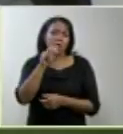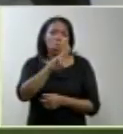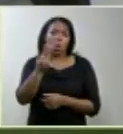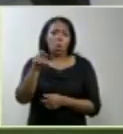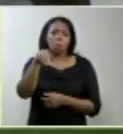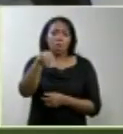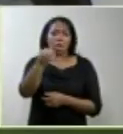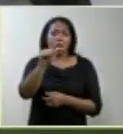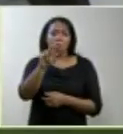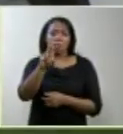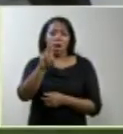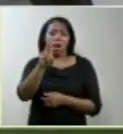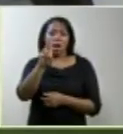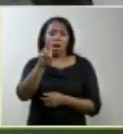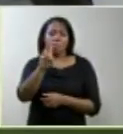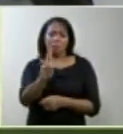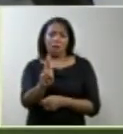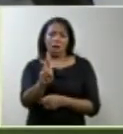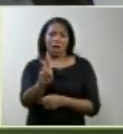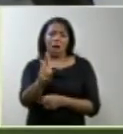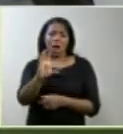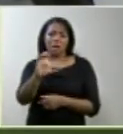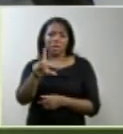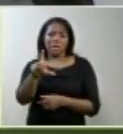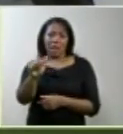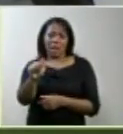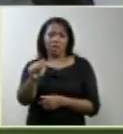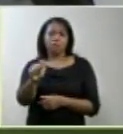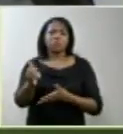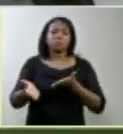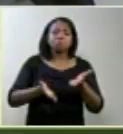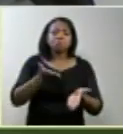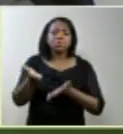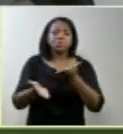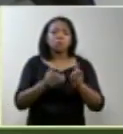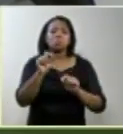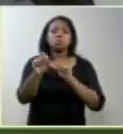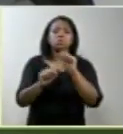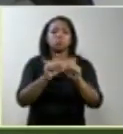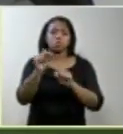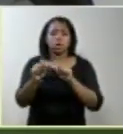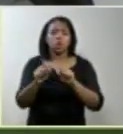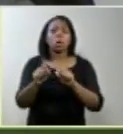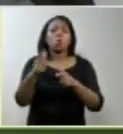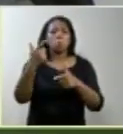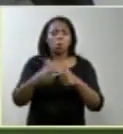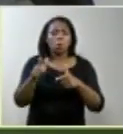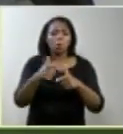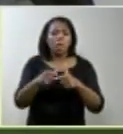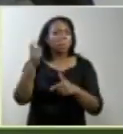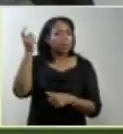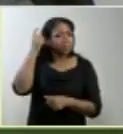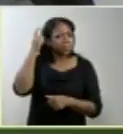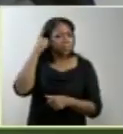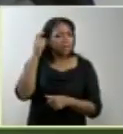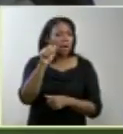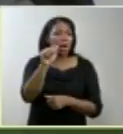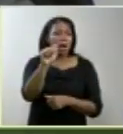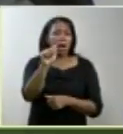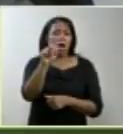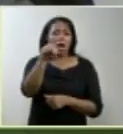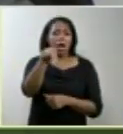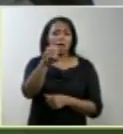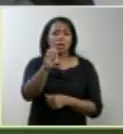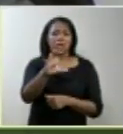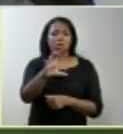controvérsia sobre se se trataria efetivamente de um caso de anencefalia ou se trataria